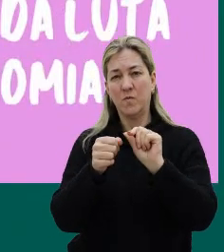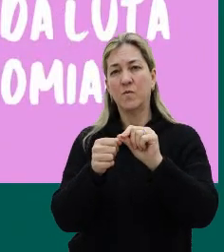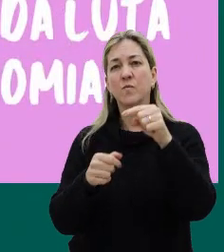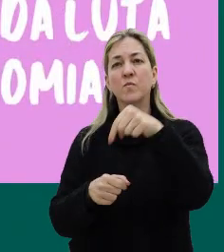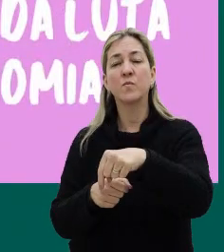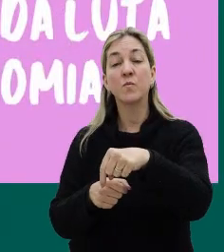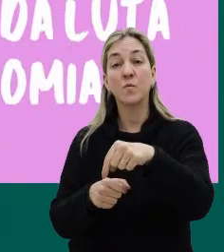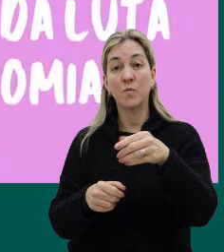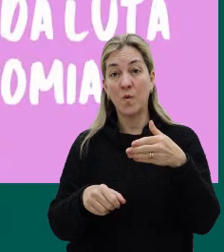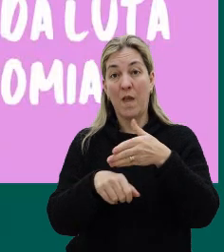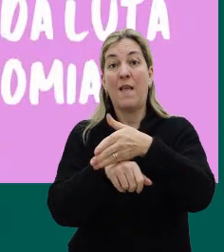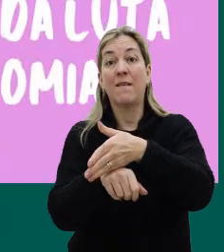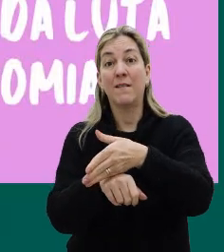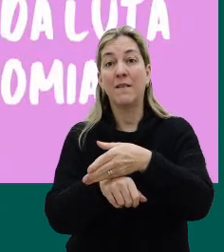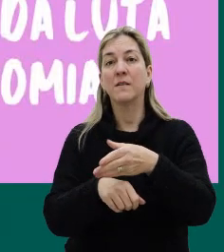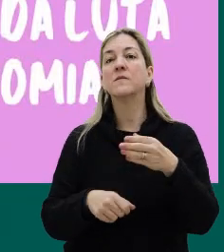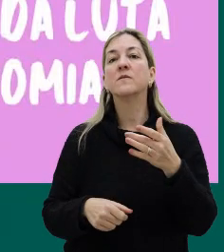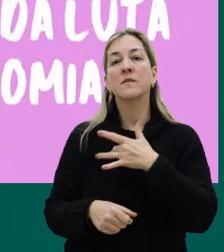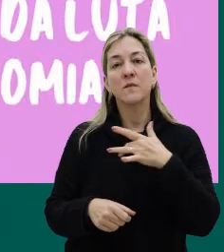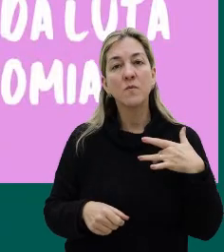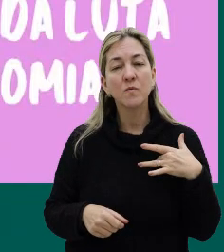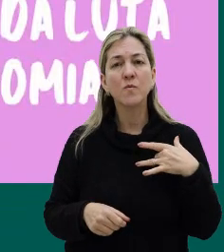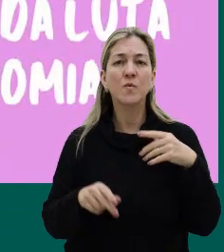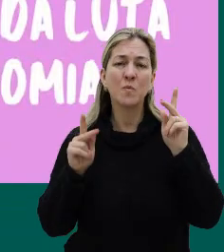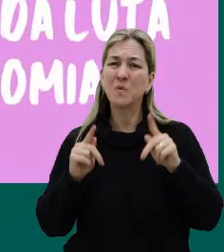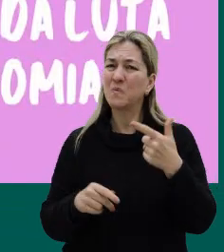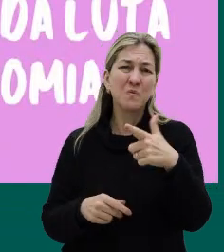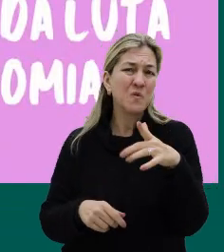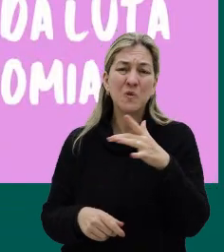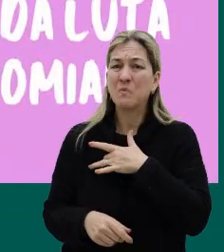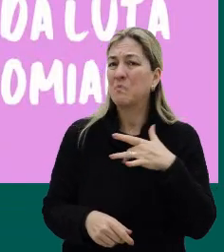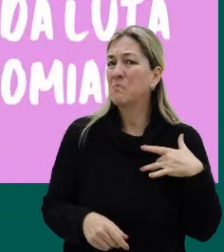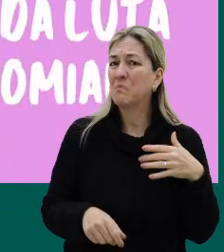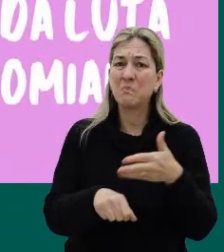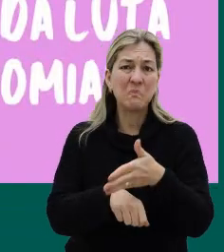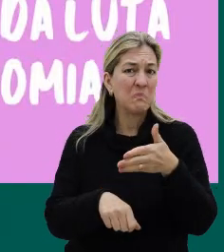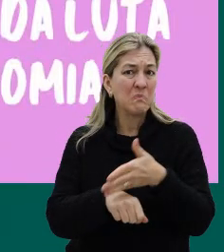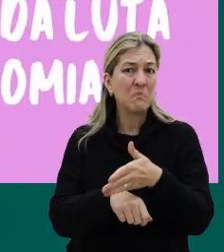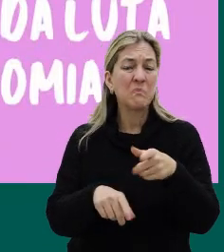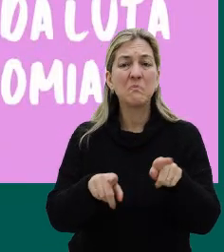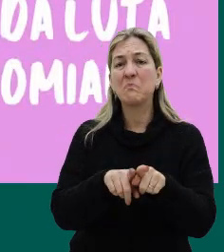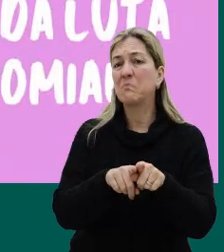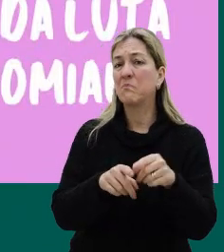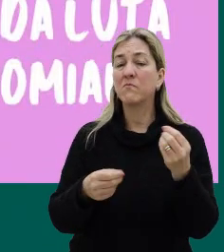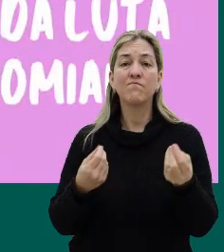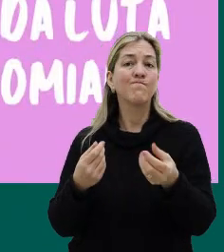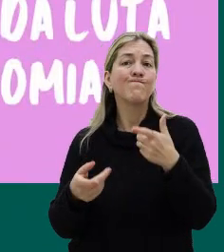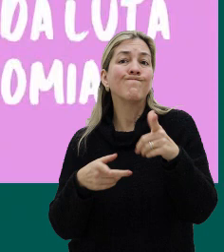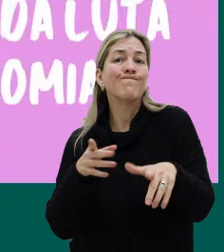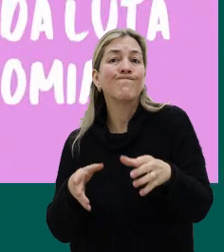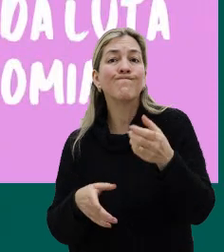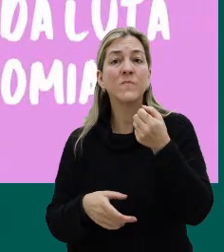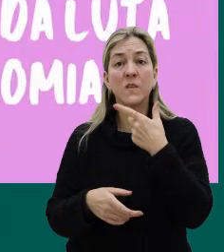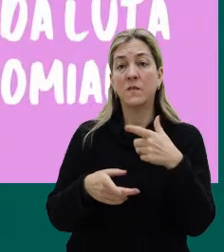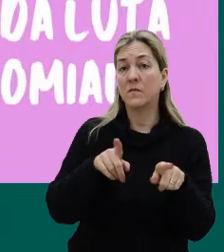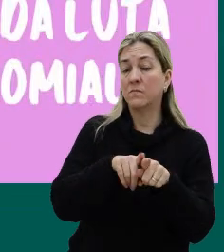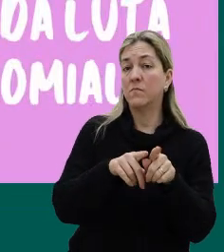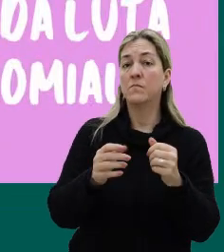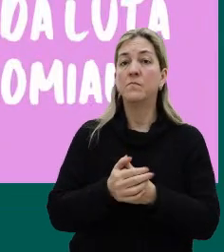do acesso à saúde, né. Então, naquela época, as pessoas não tinham acesso à saúde. O SUS, ele é criado nessa época também.